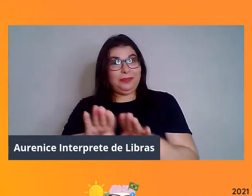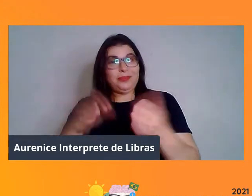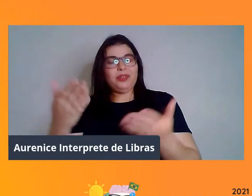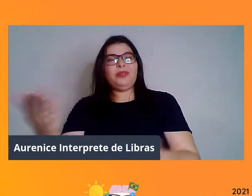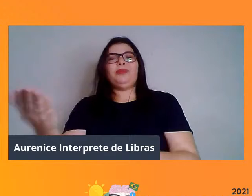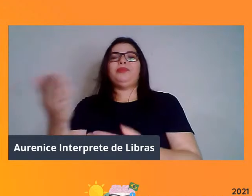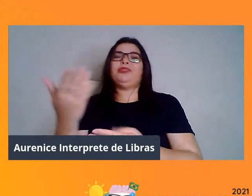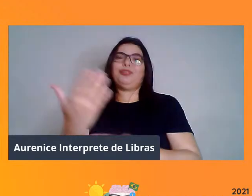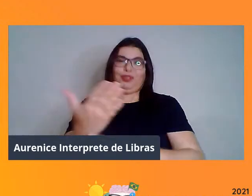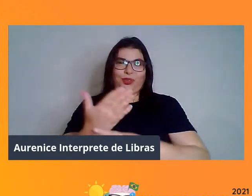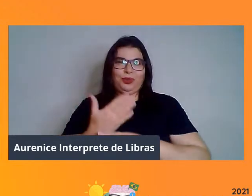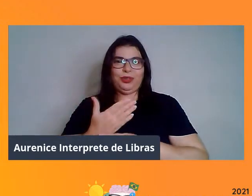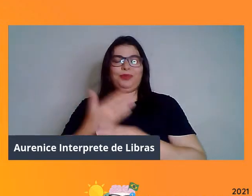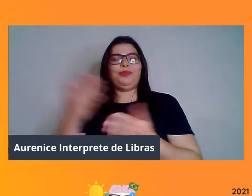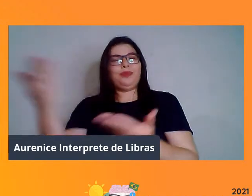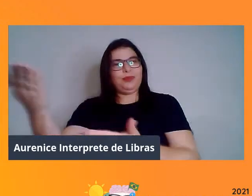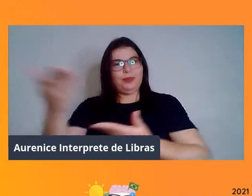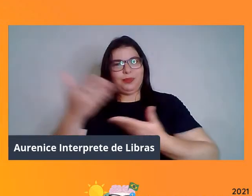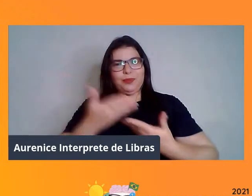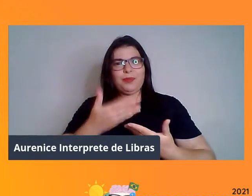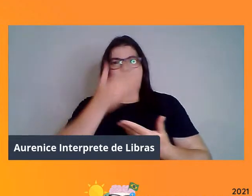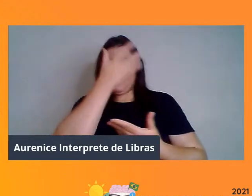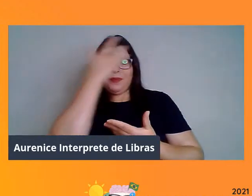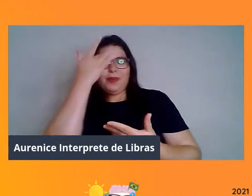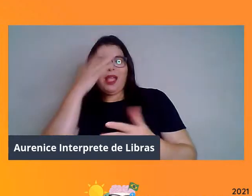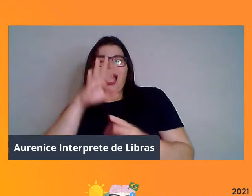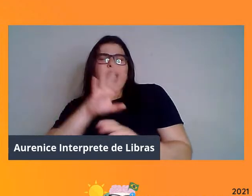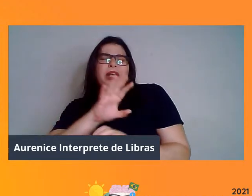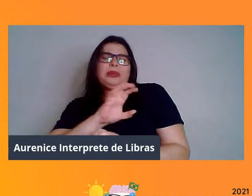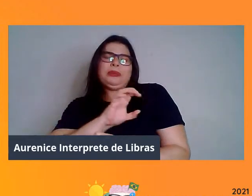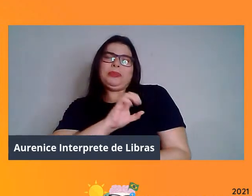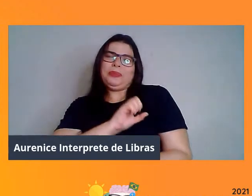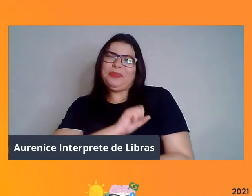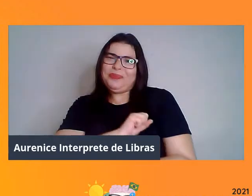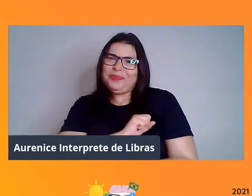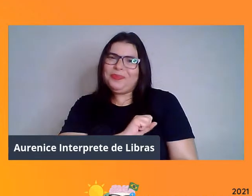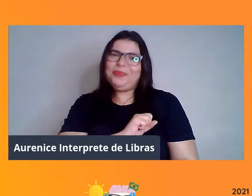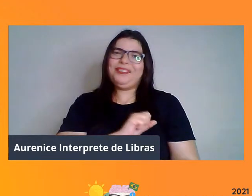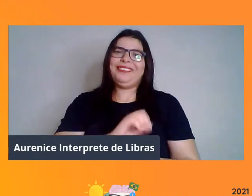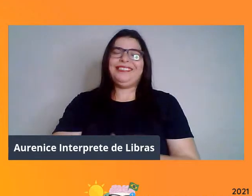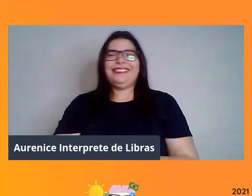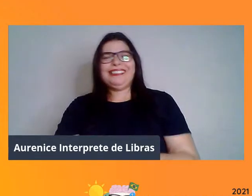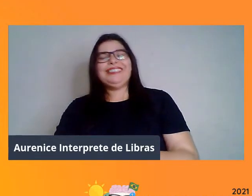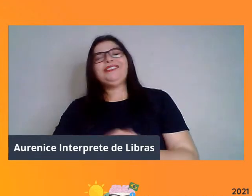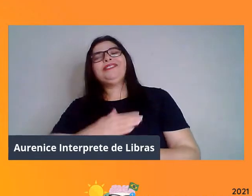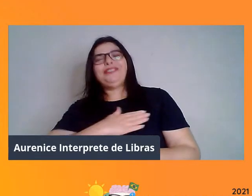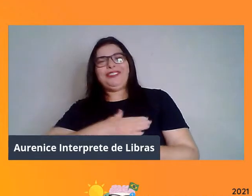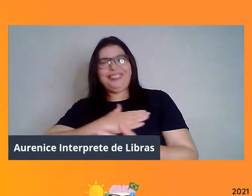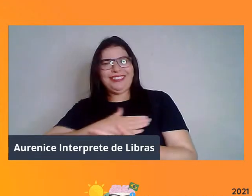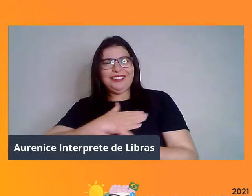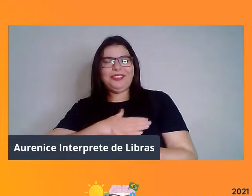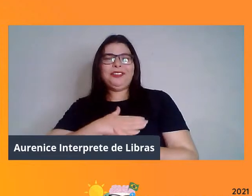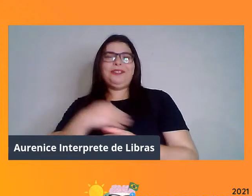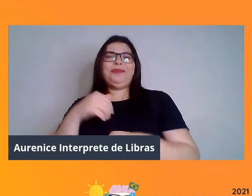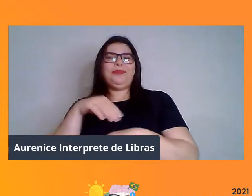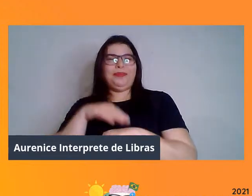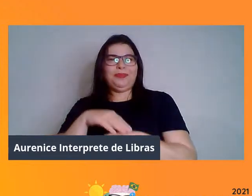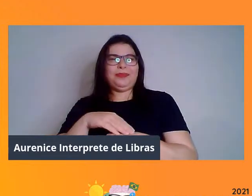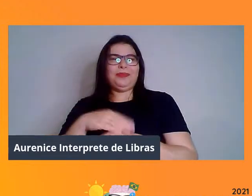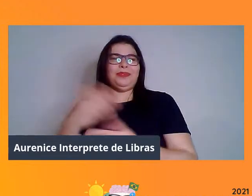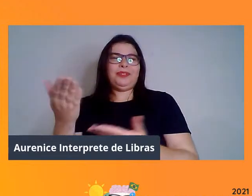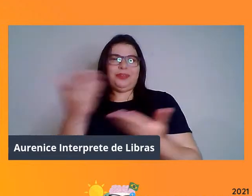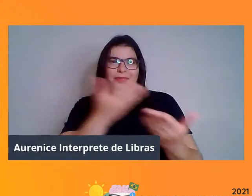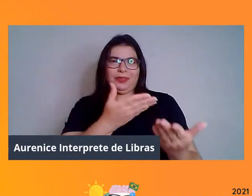eu vou convidar uma pessoa que eu adoro, a tampa da minha panela. Eu gostaria de chamar aqui o professor